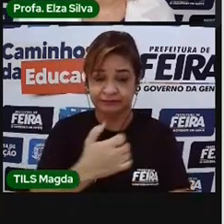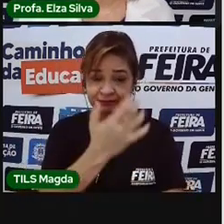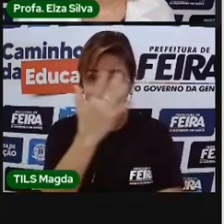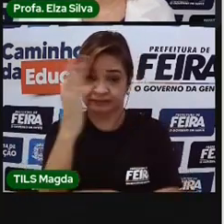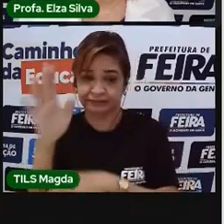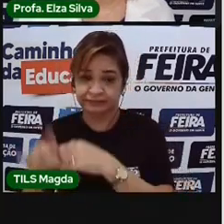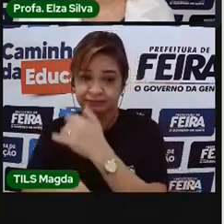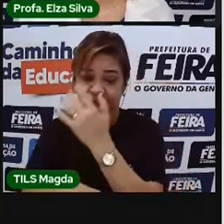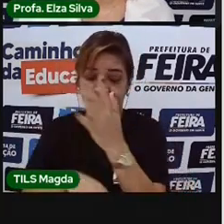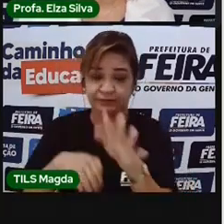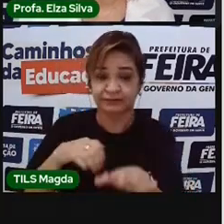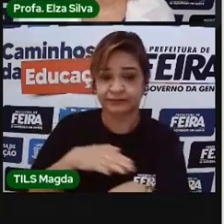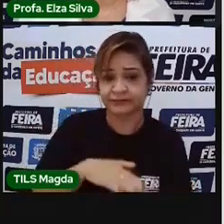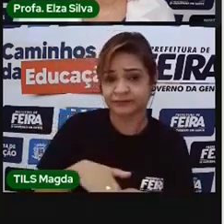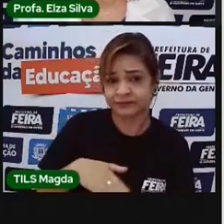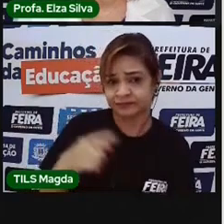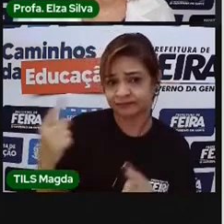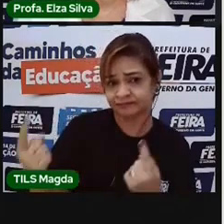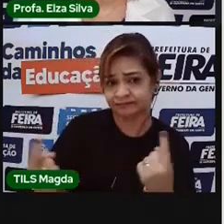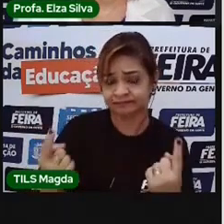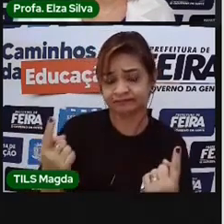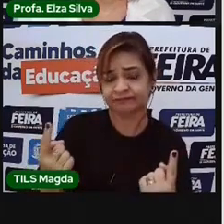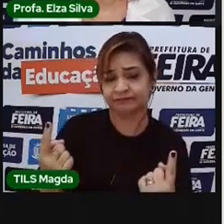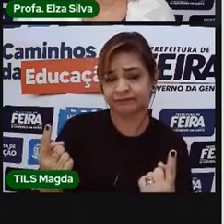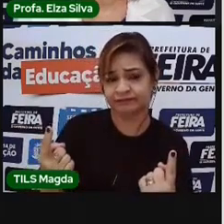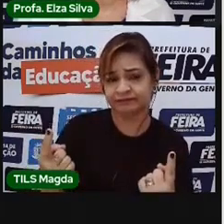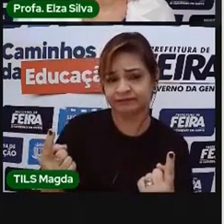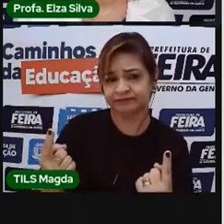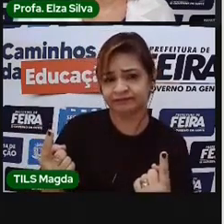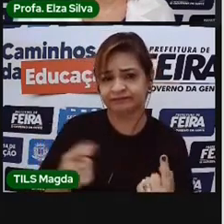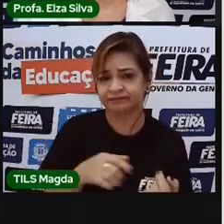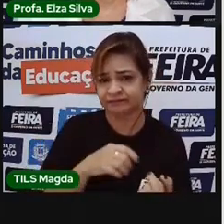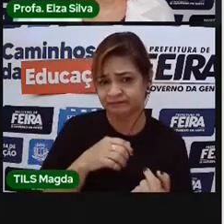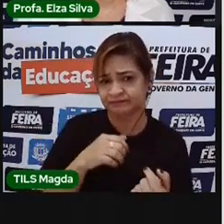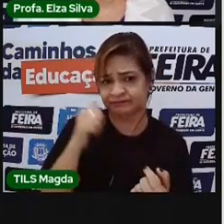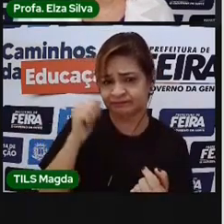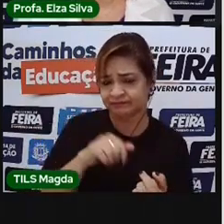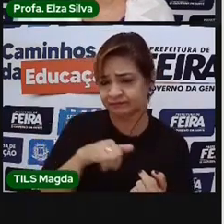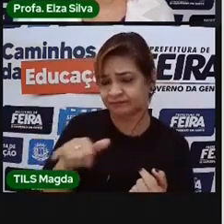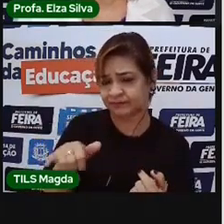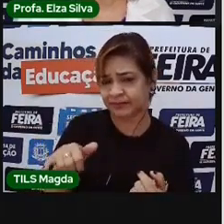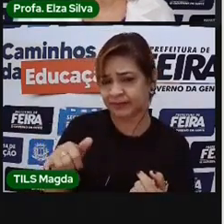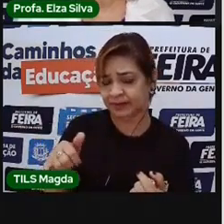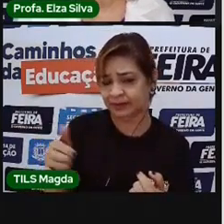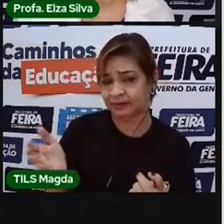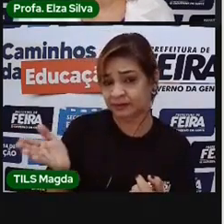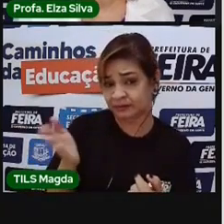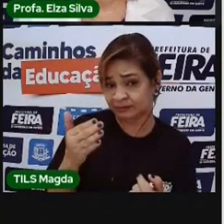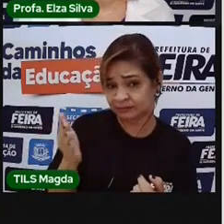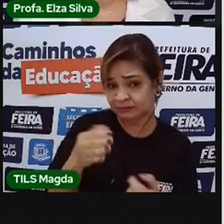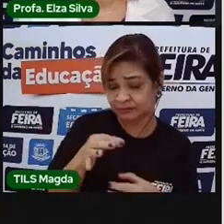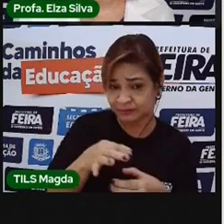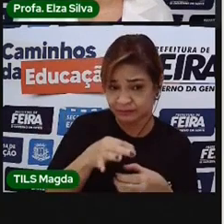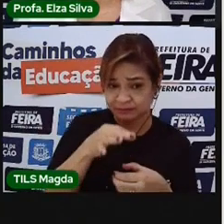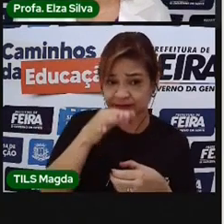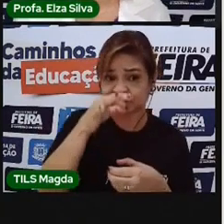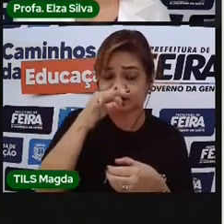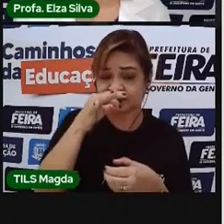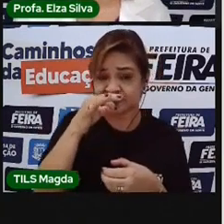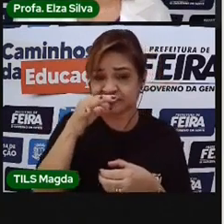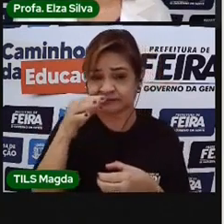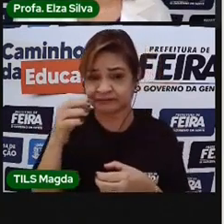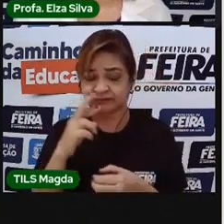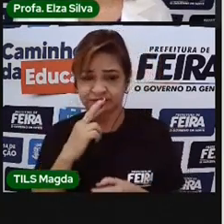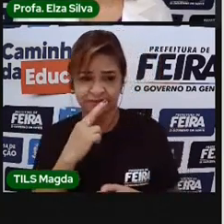conversando, e dizem assim, Caio, vamos tomar um milkshake? Caio